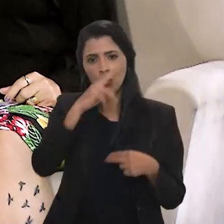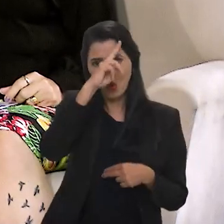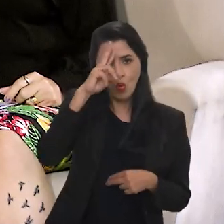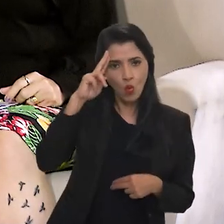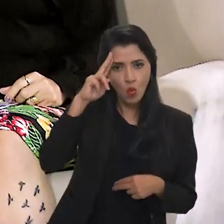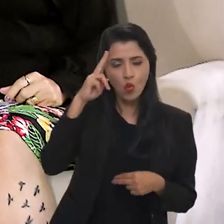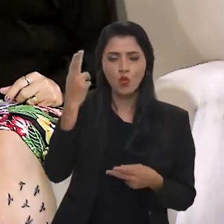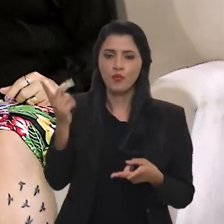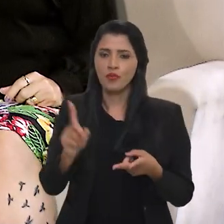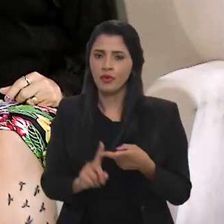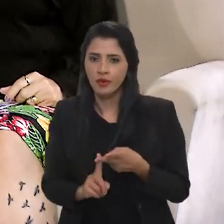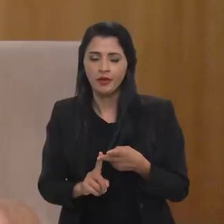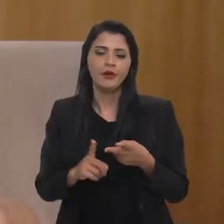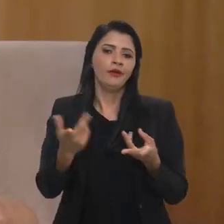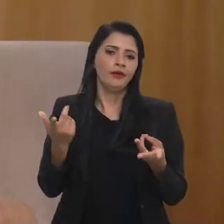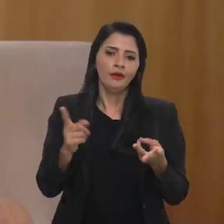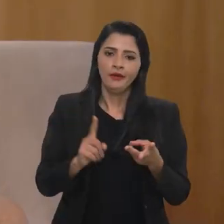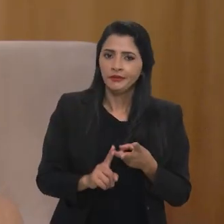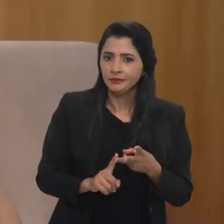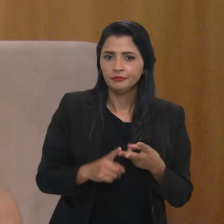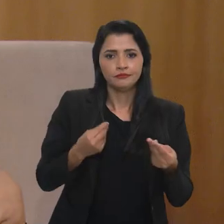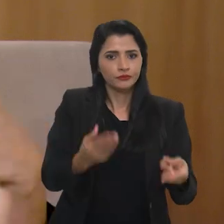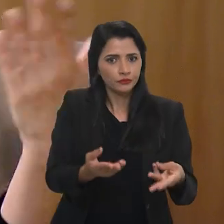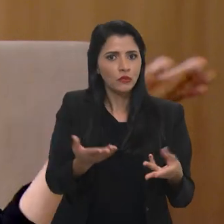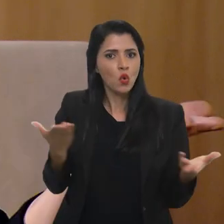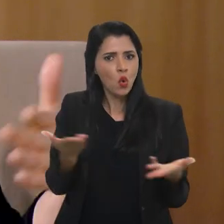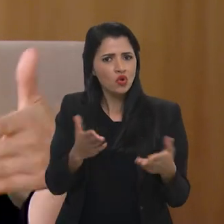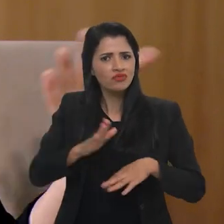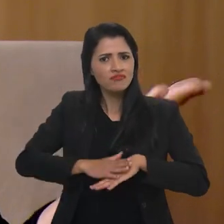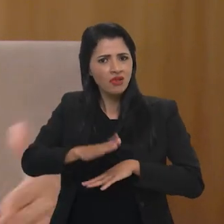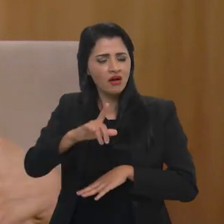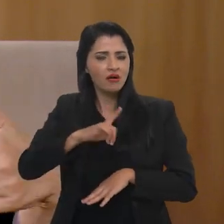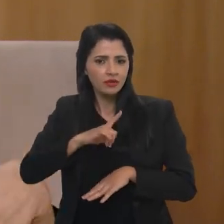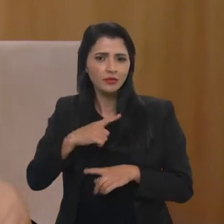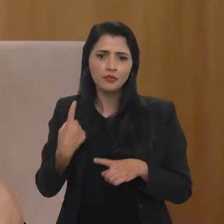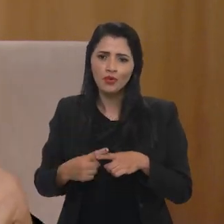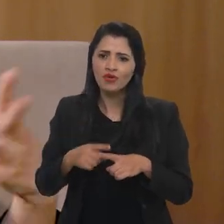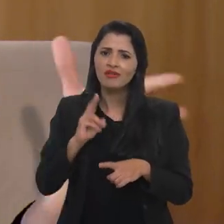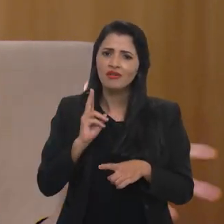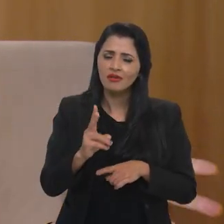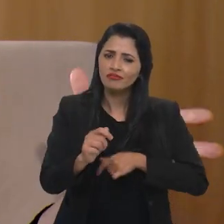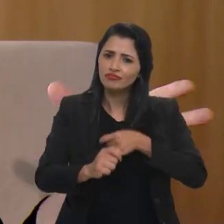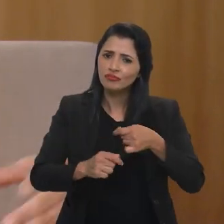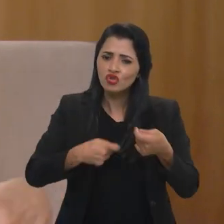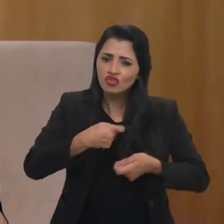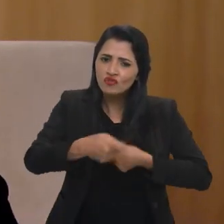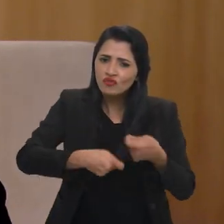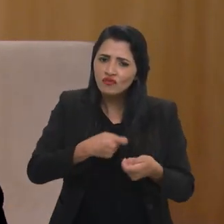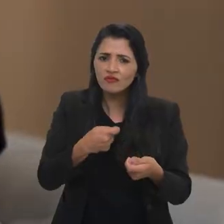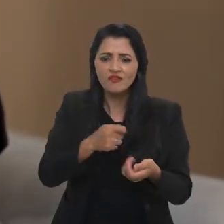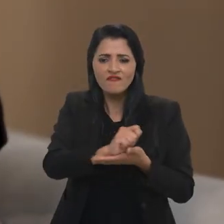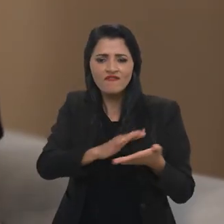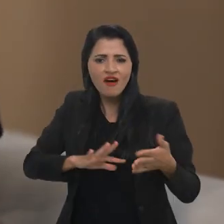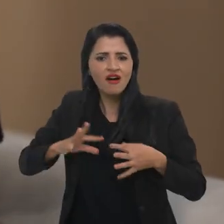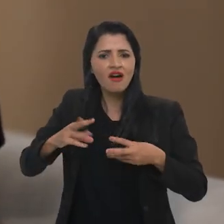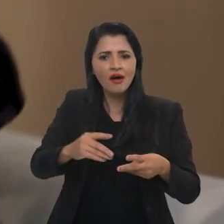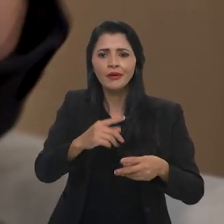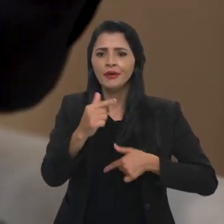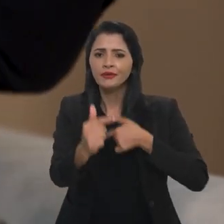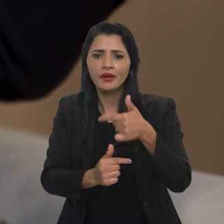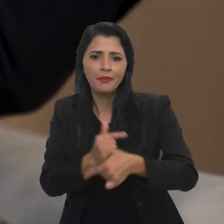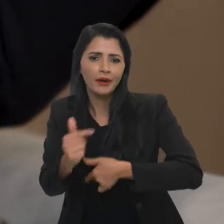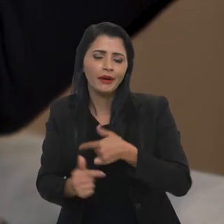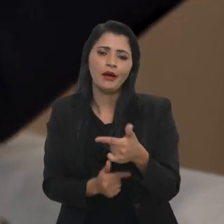Motoristas de aplicativos, entregadores, e hoje cada dia mais, viu? Porque a gente está em todas as atividades econômicas, o trabalho